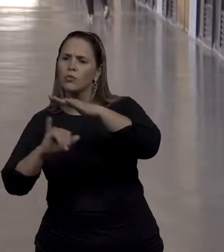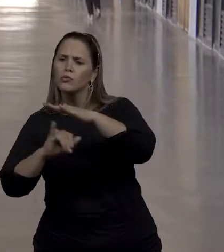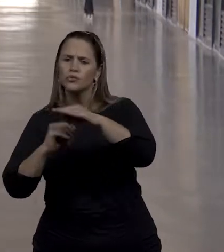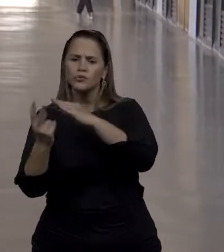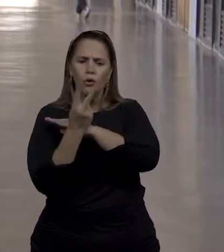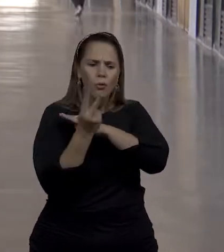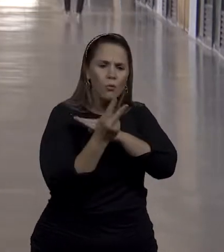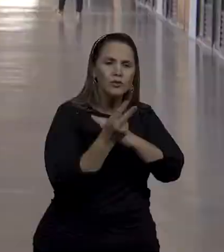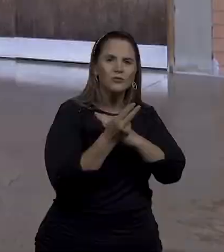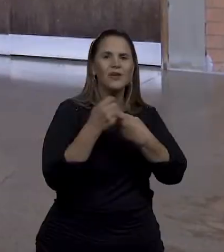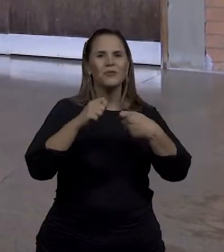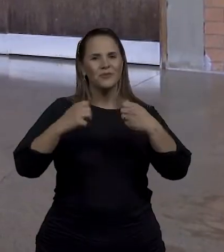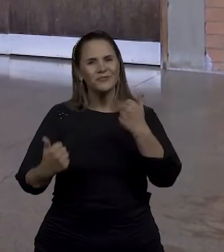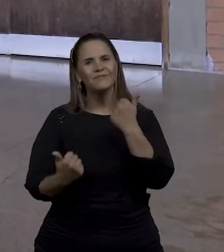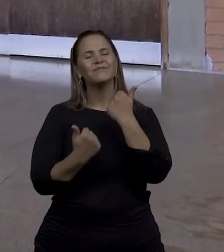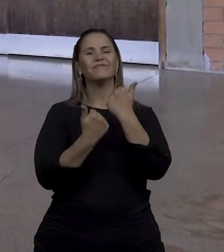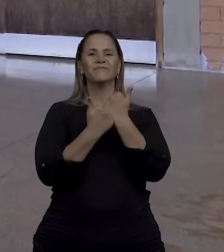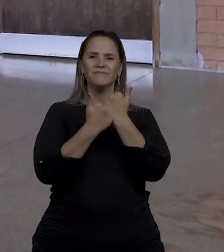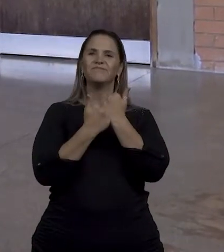precisa contar com esses apoios.